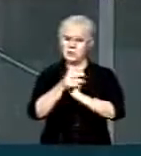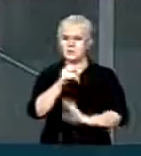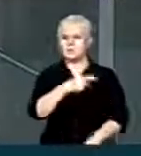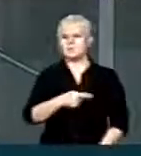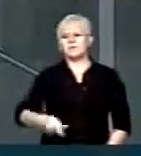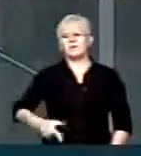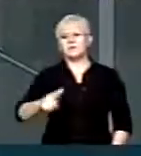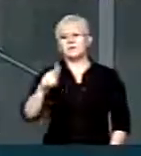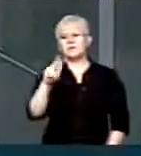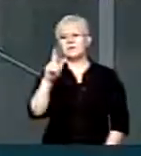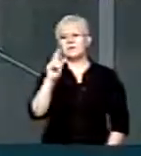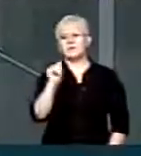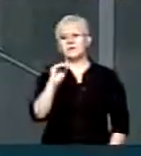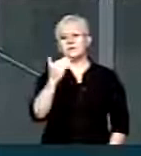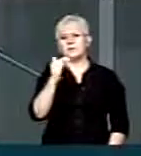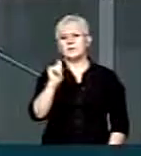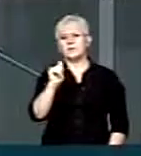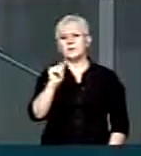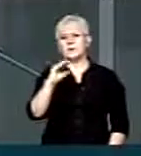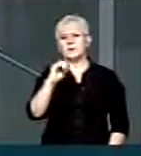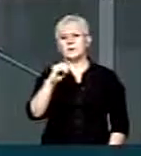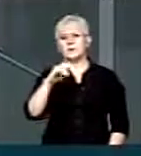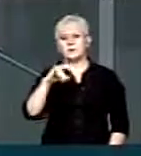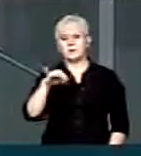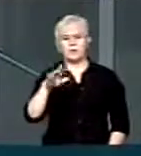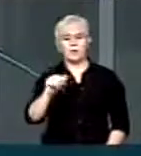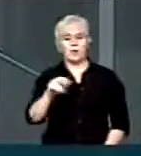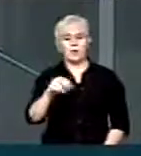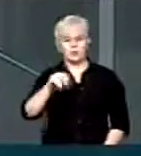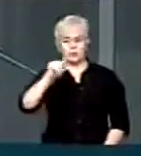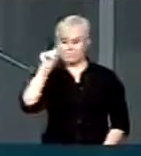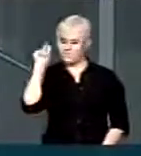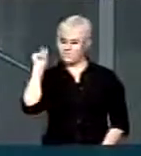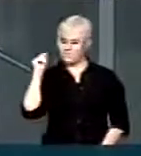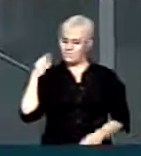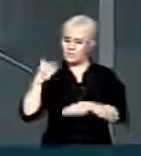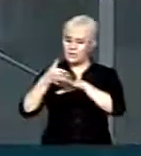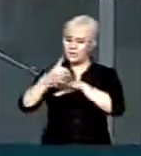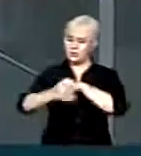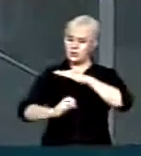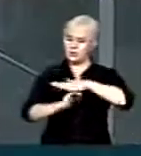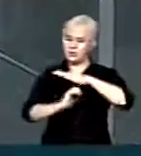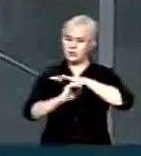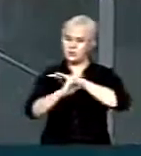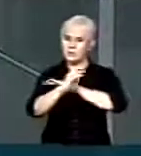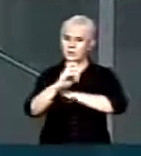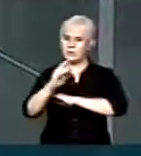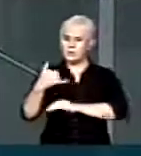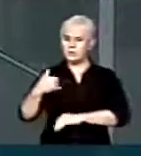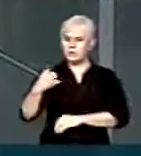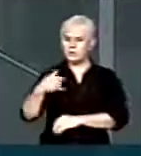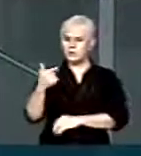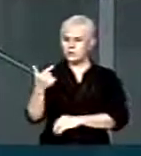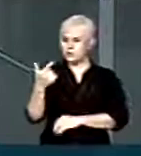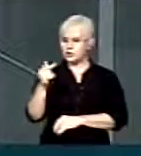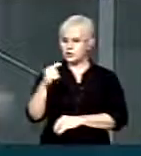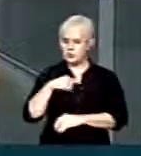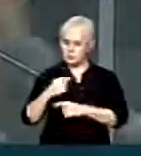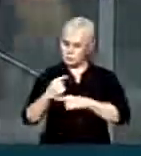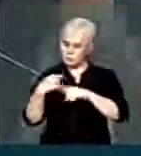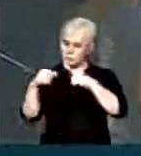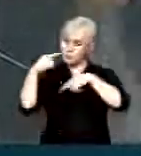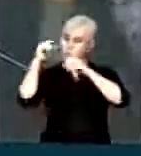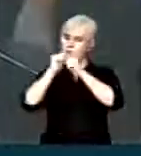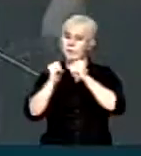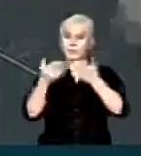empresa Que entrou lá ainda jovem, como estagiária, me parece com 17 anos de idade Engalgou todos os